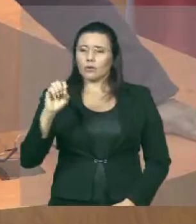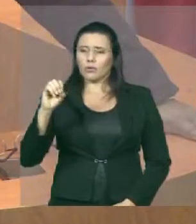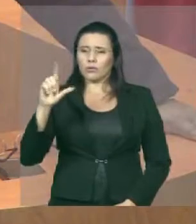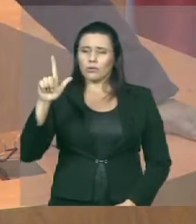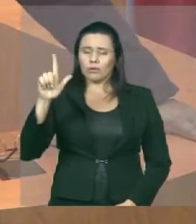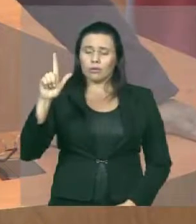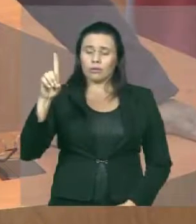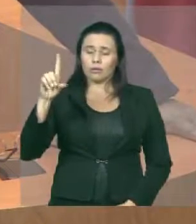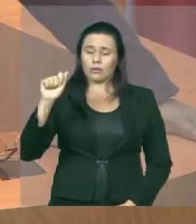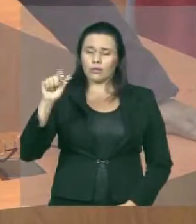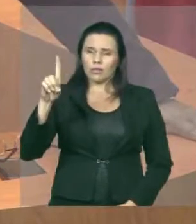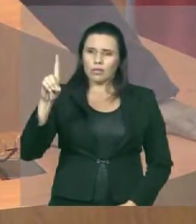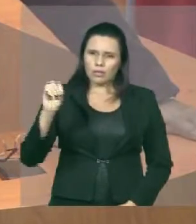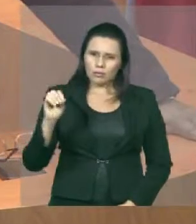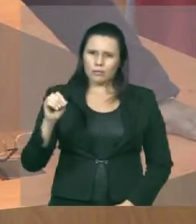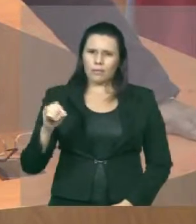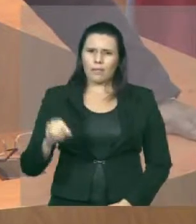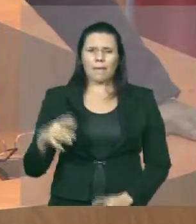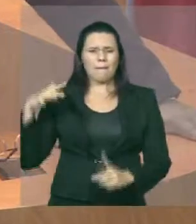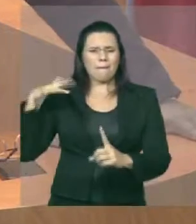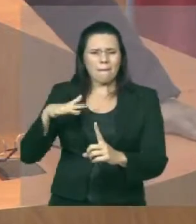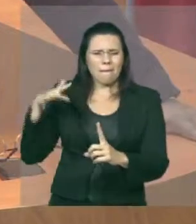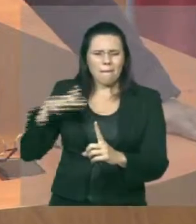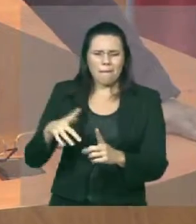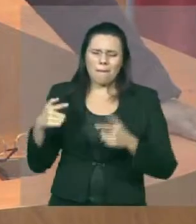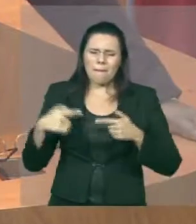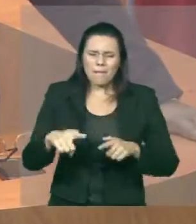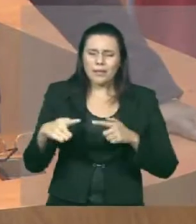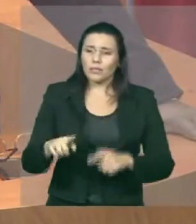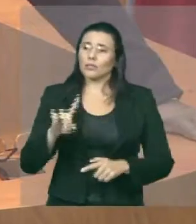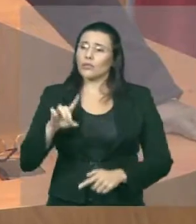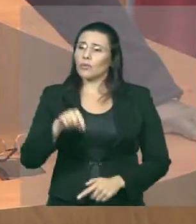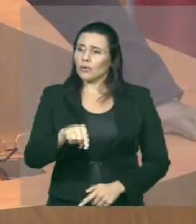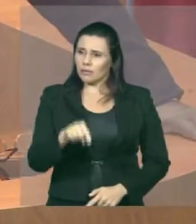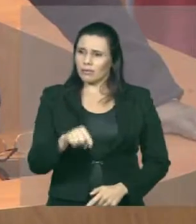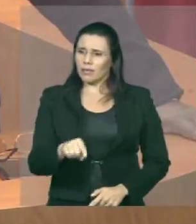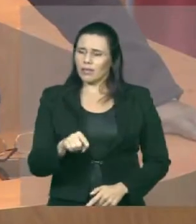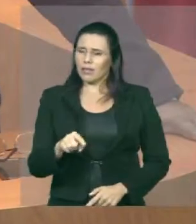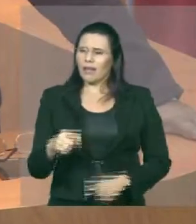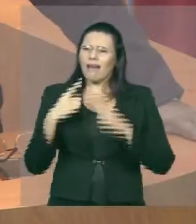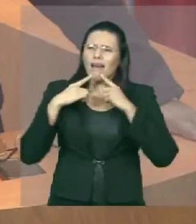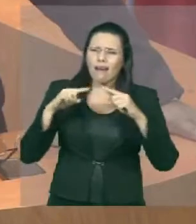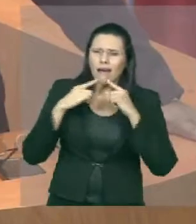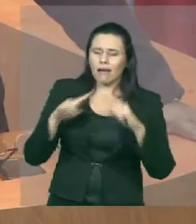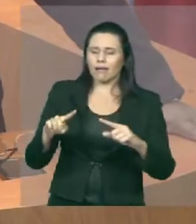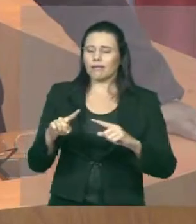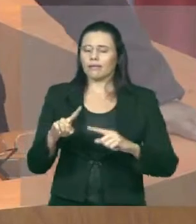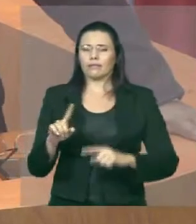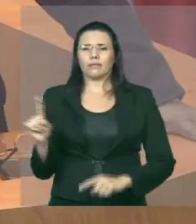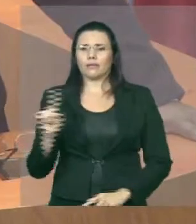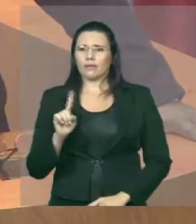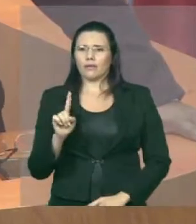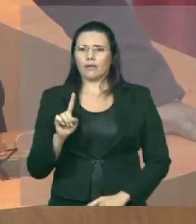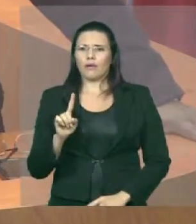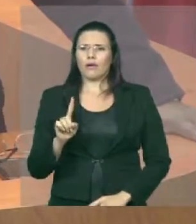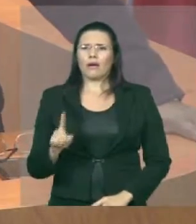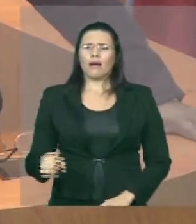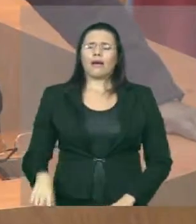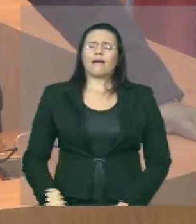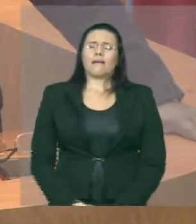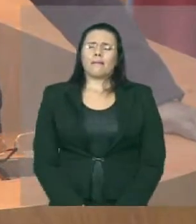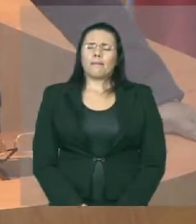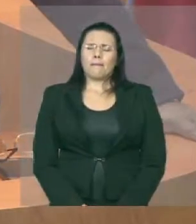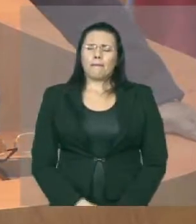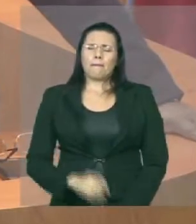Nós estamos no país democrático, o nosso Estado defende a democracia e você pode se expressar.